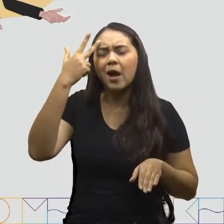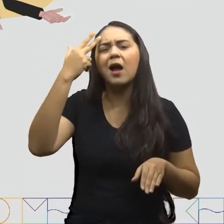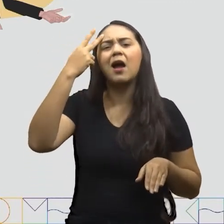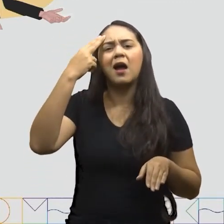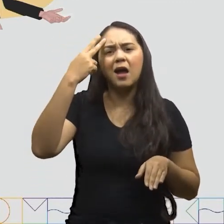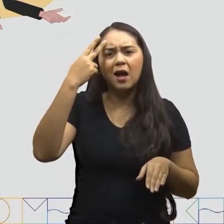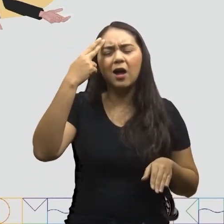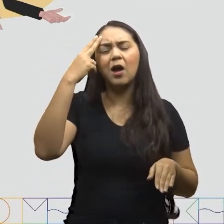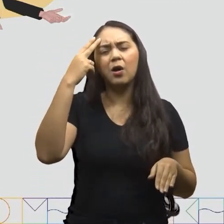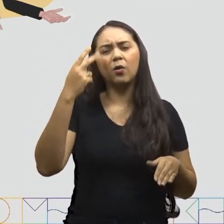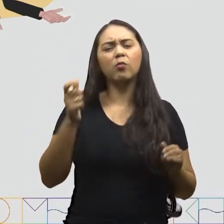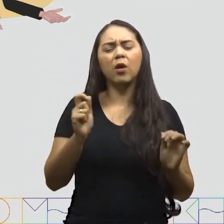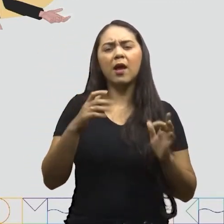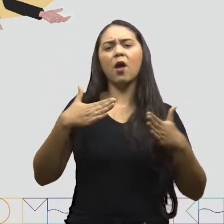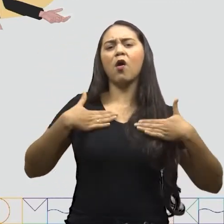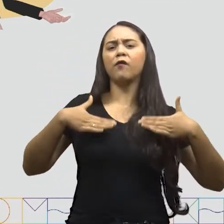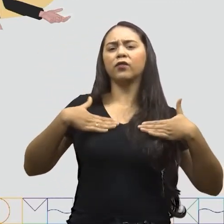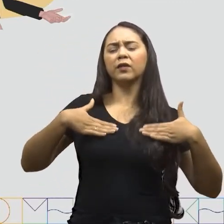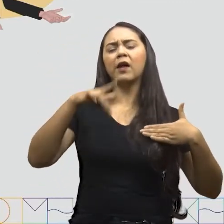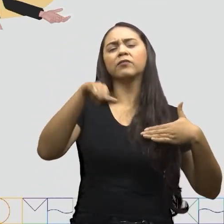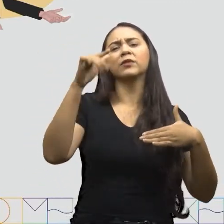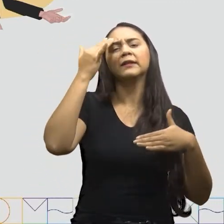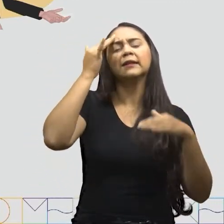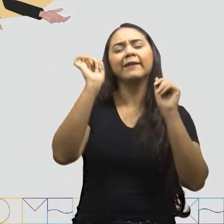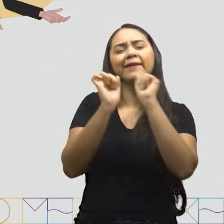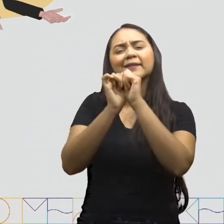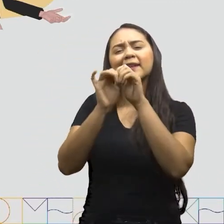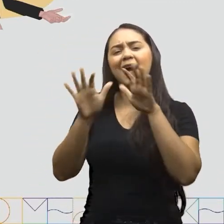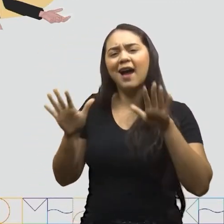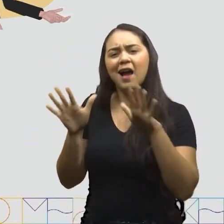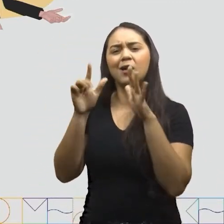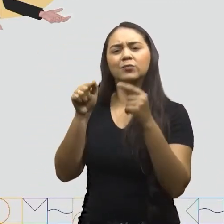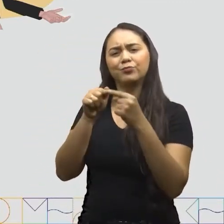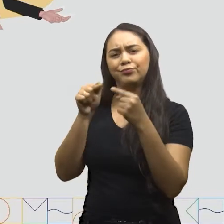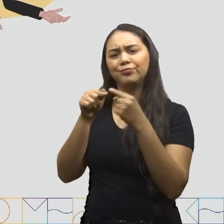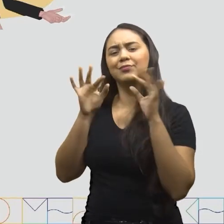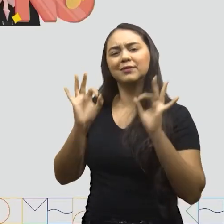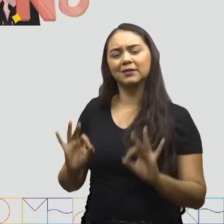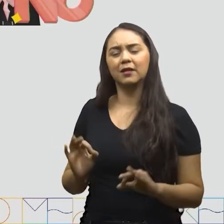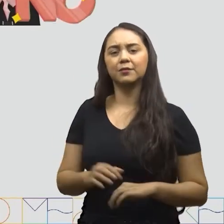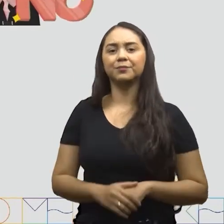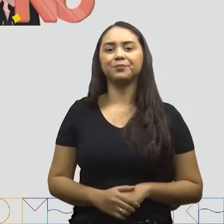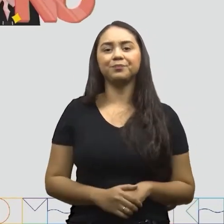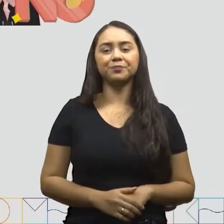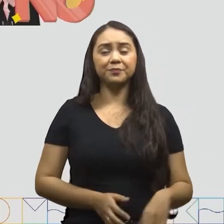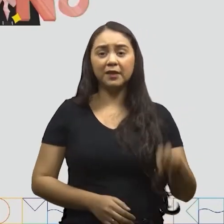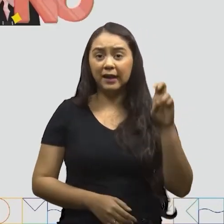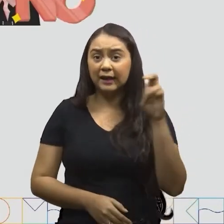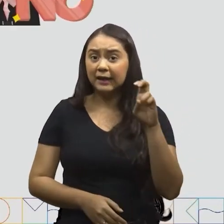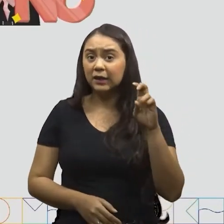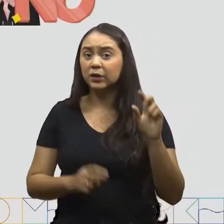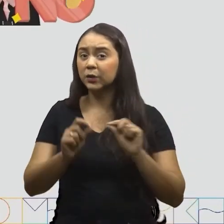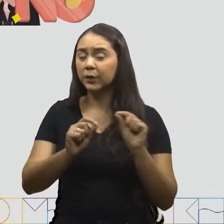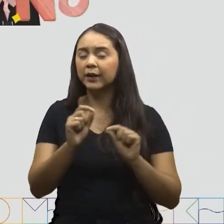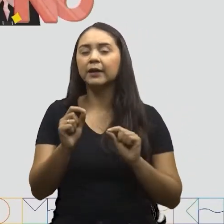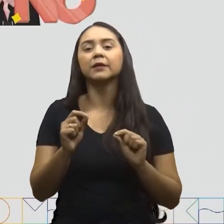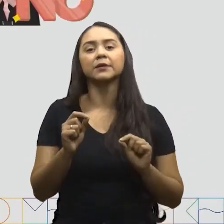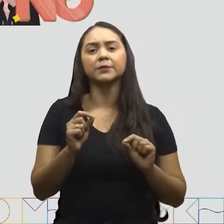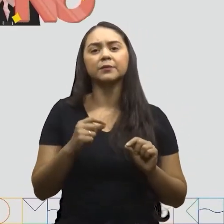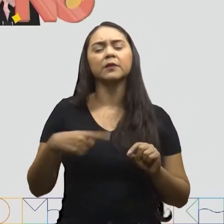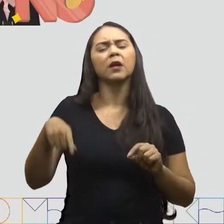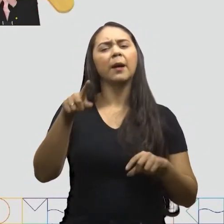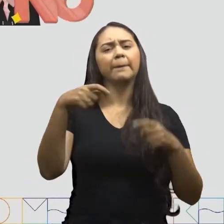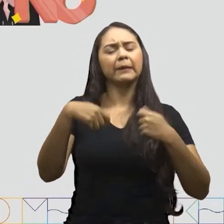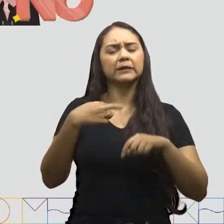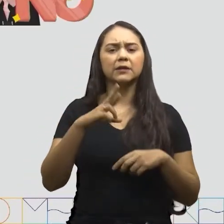Que fique confortável Para você E para quem ouve O quinto passo Responder